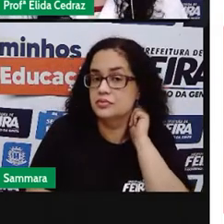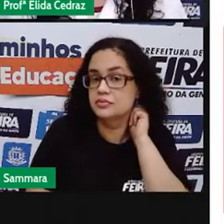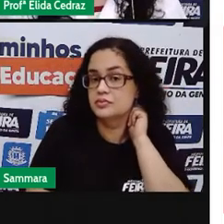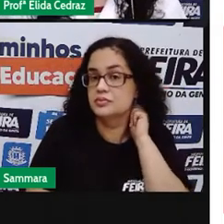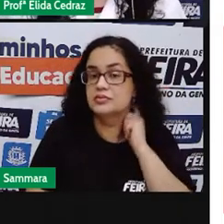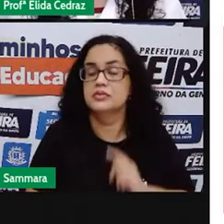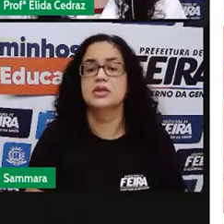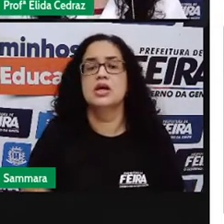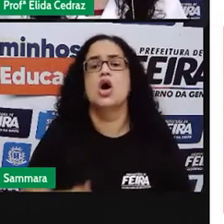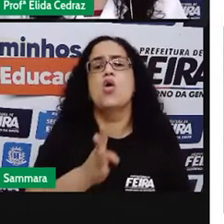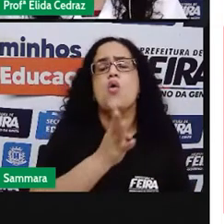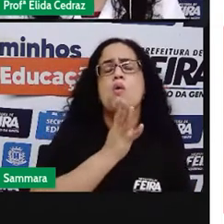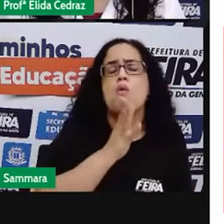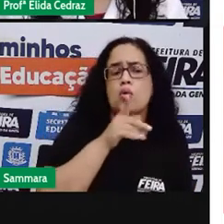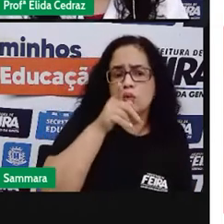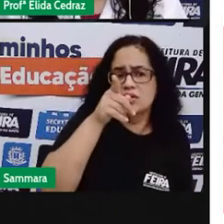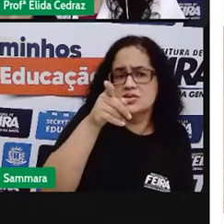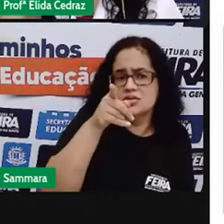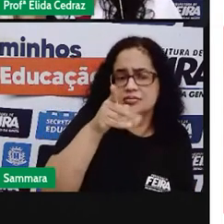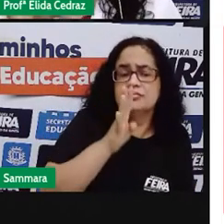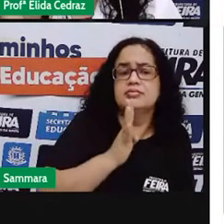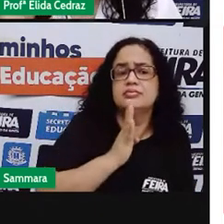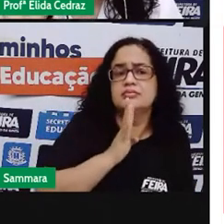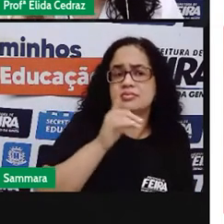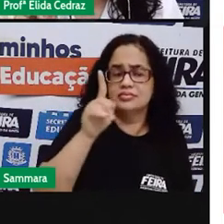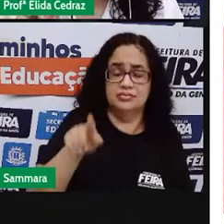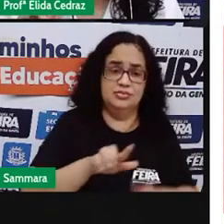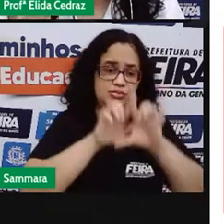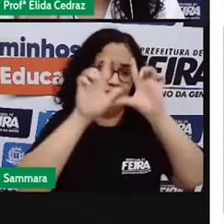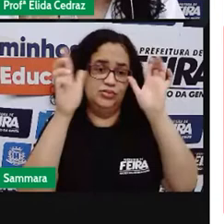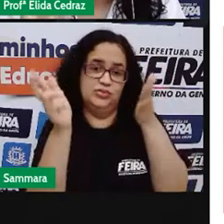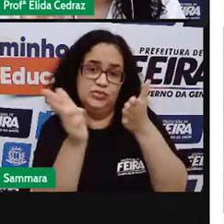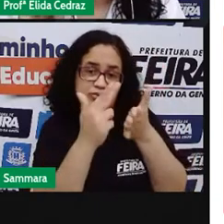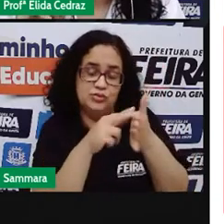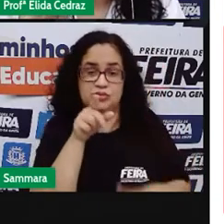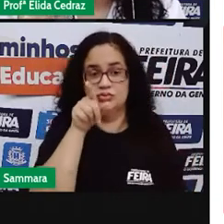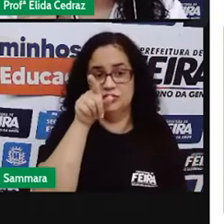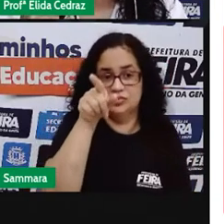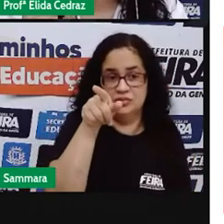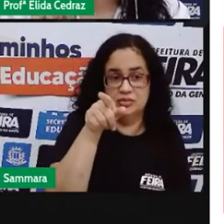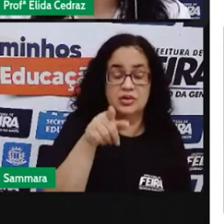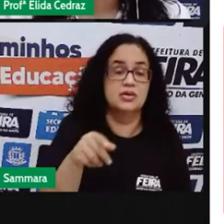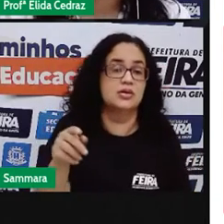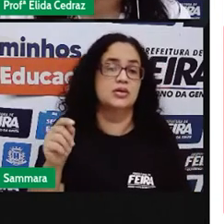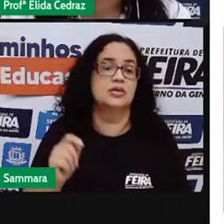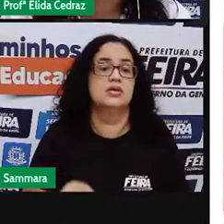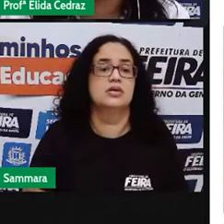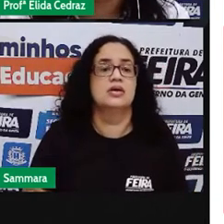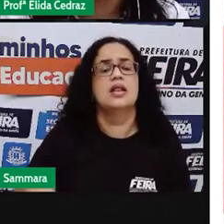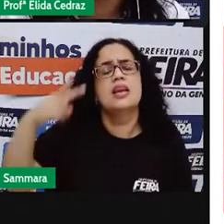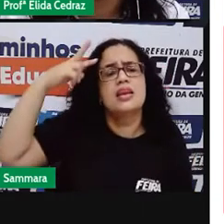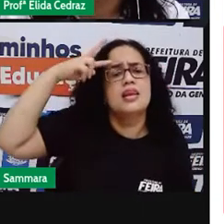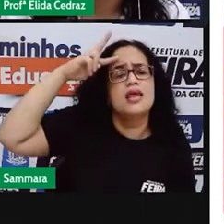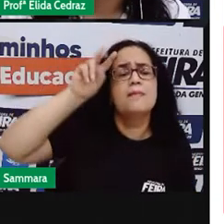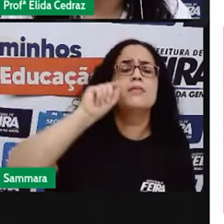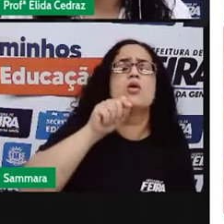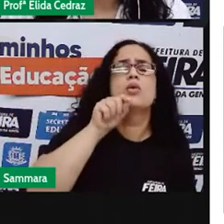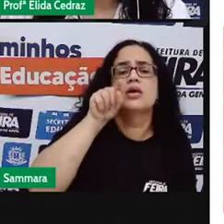Quem conhece essa figurinha aí? Essa imagem? Esse boneco, ele é quem?